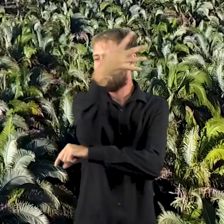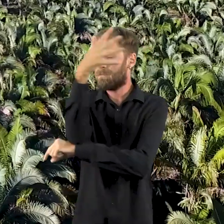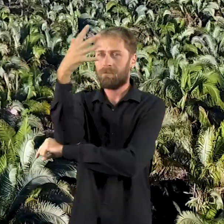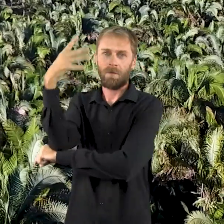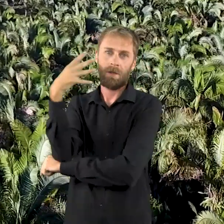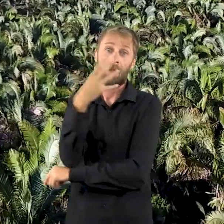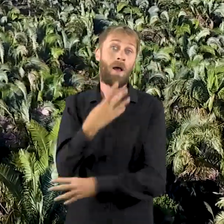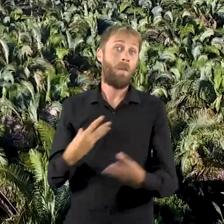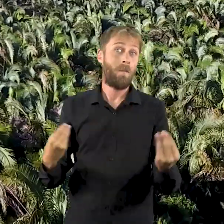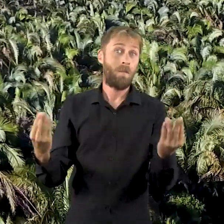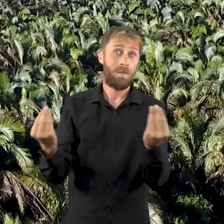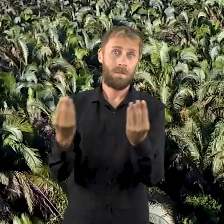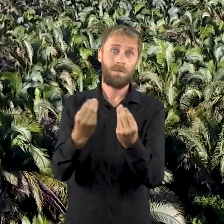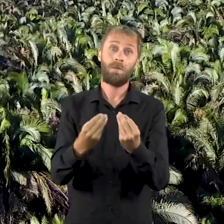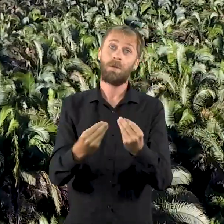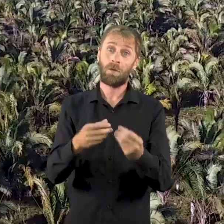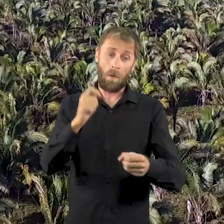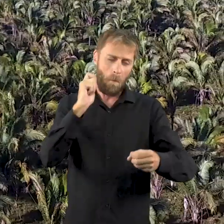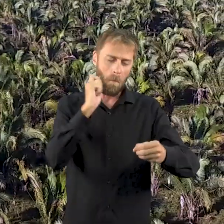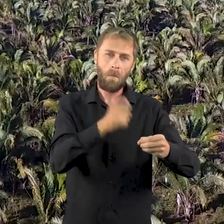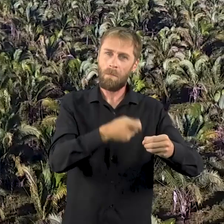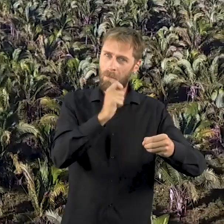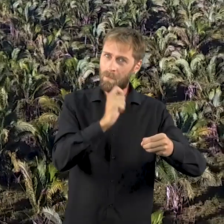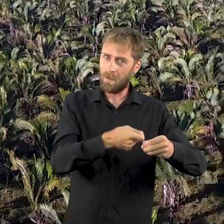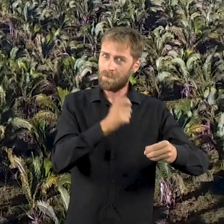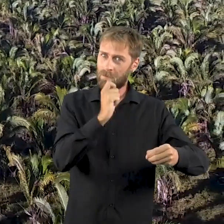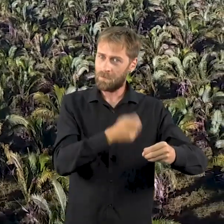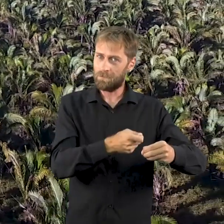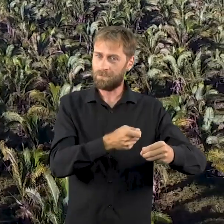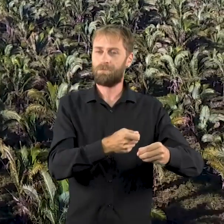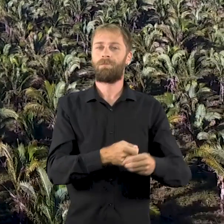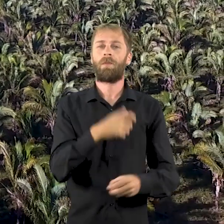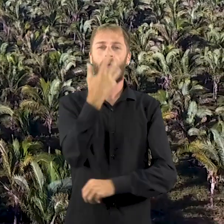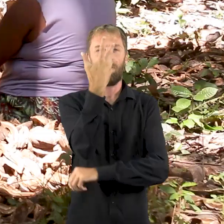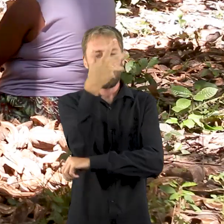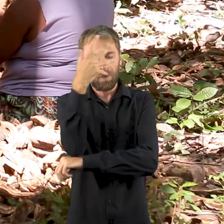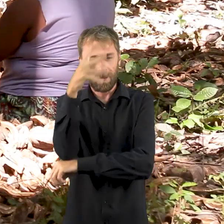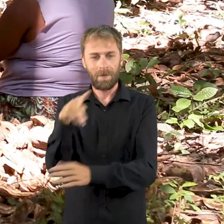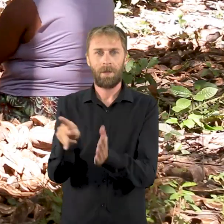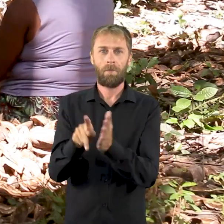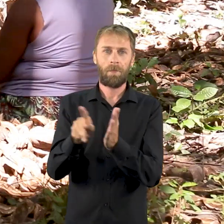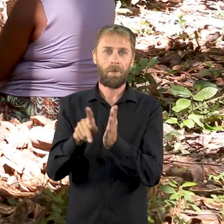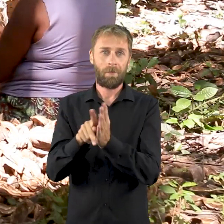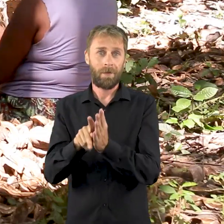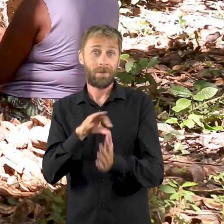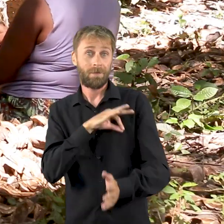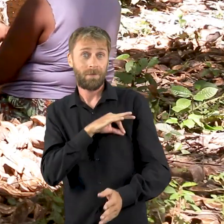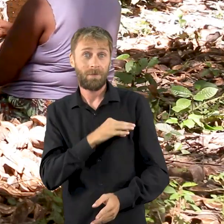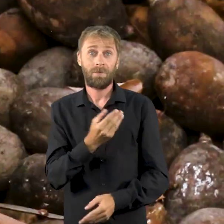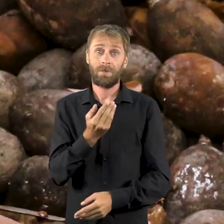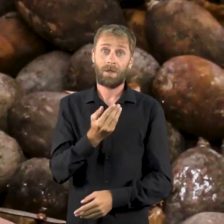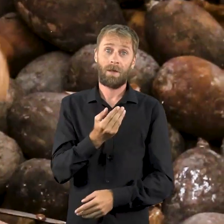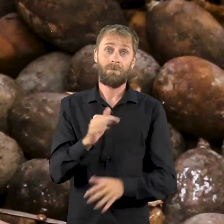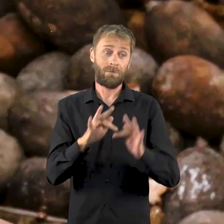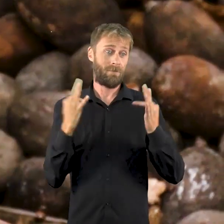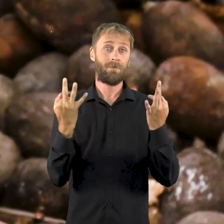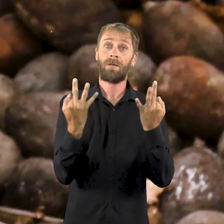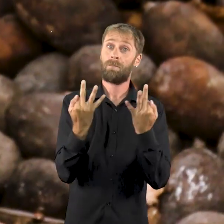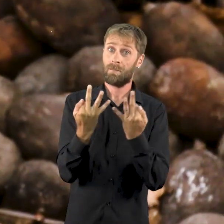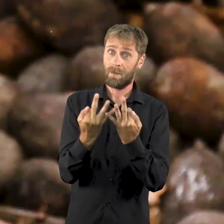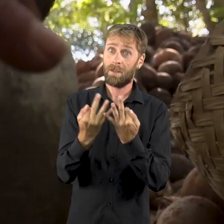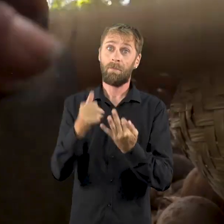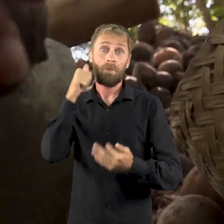São os babassuais, florestas vivas que garantem a subsistência de comunidades locais, como as